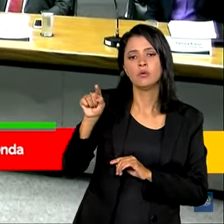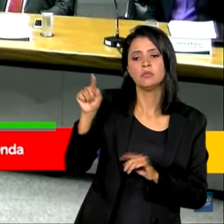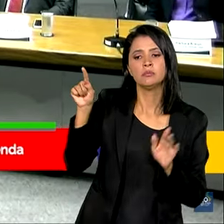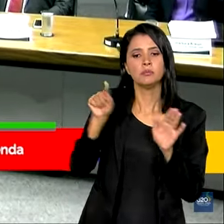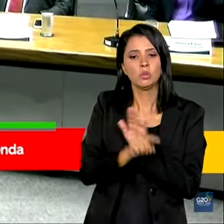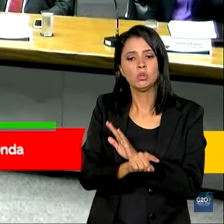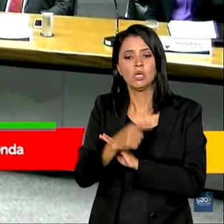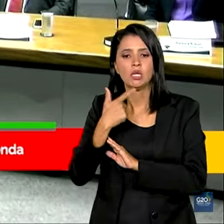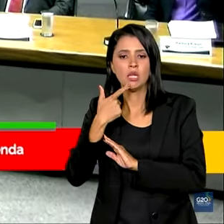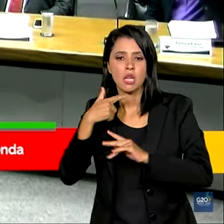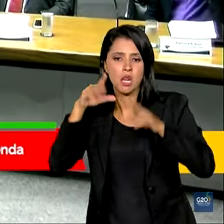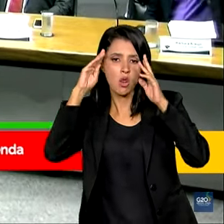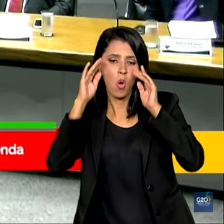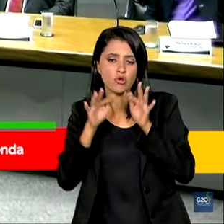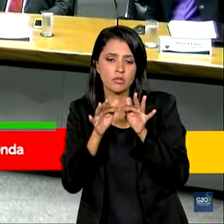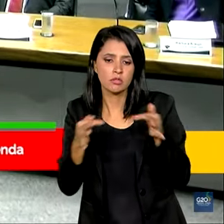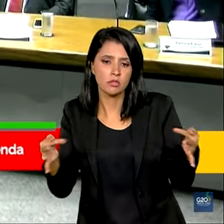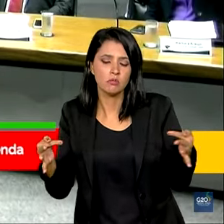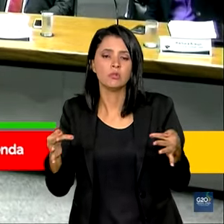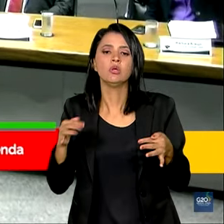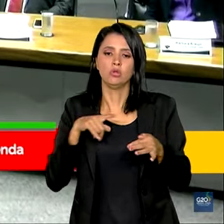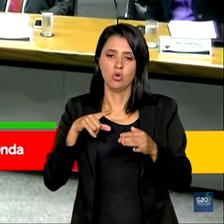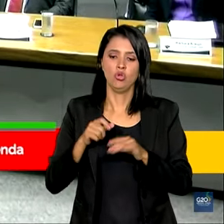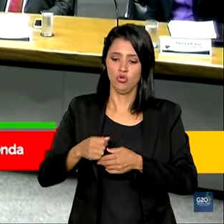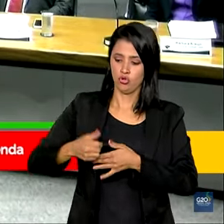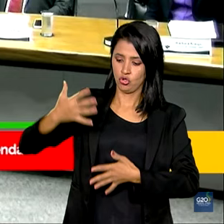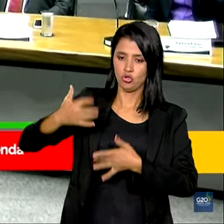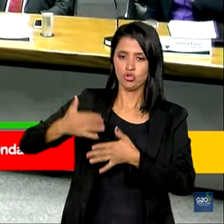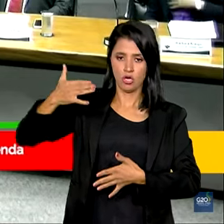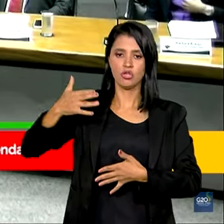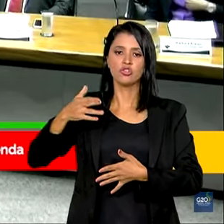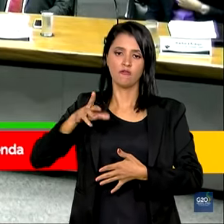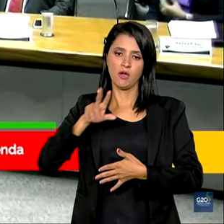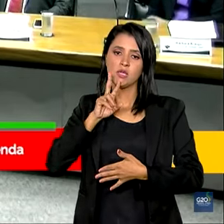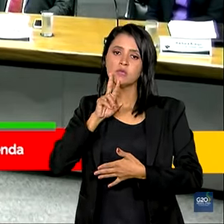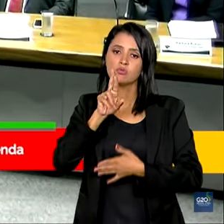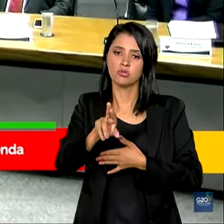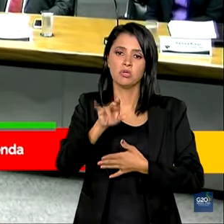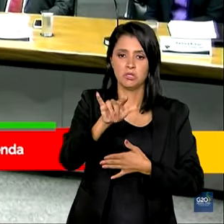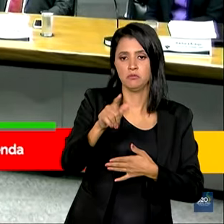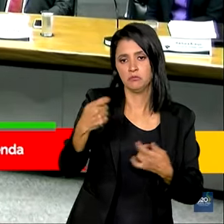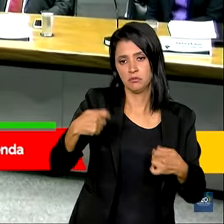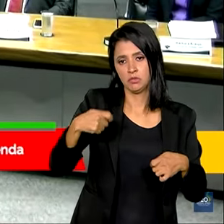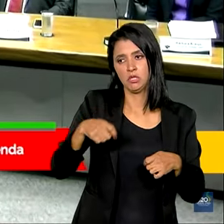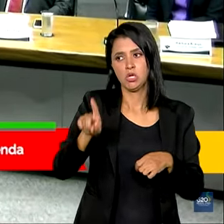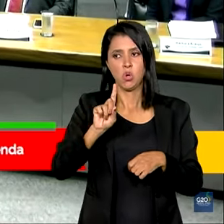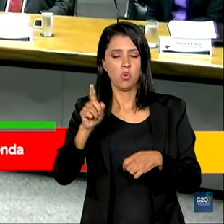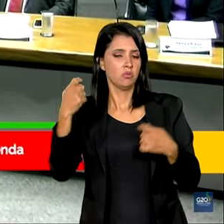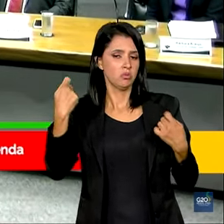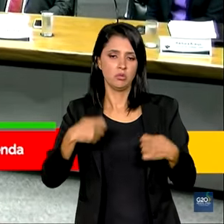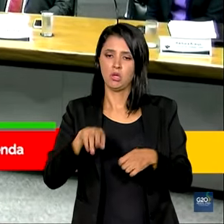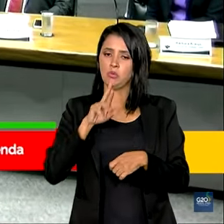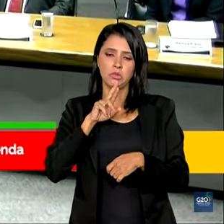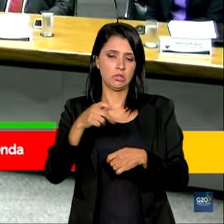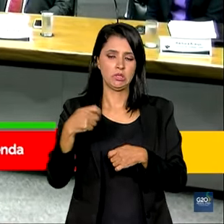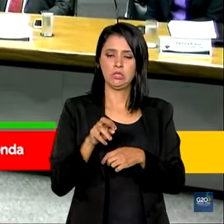perguntando em linguagem natural, o nosso chatbot irá começar a responder se você precisa ou se você não precisa declarar o Imposto de Renda.